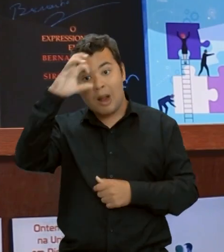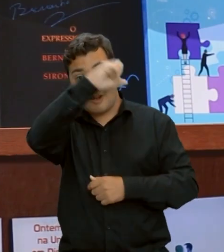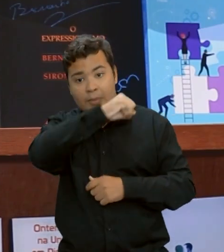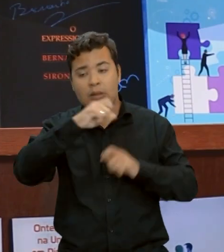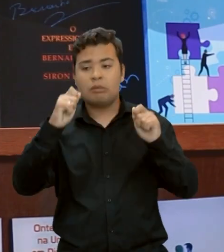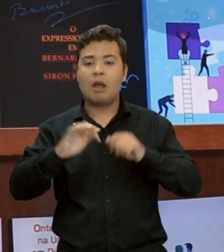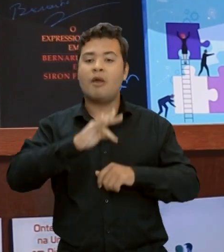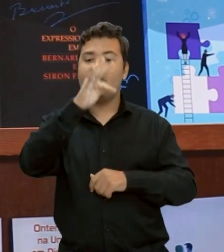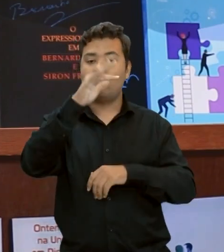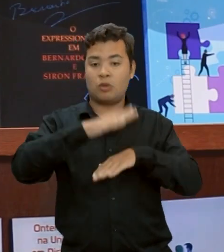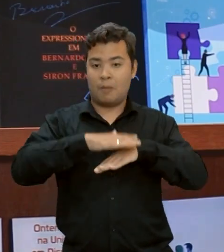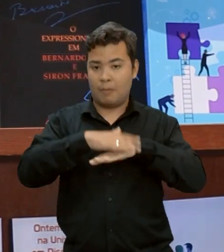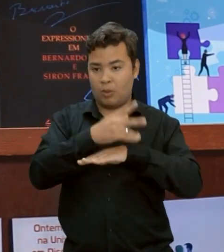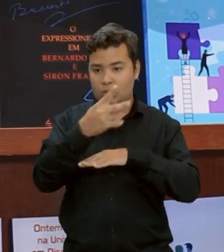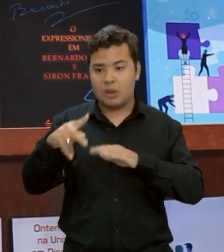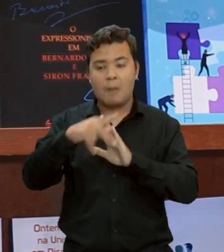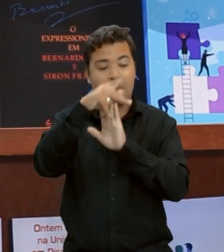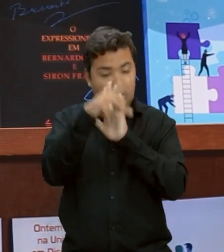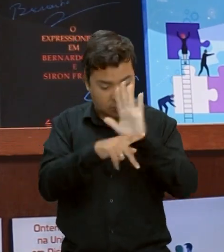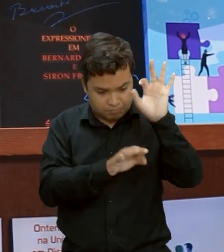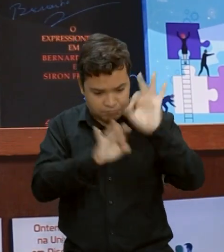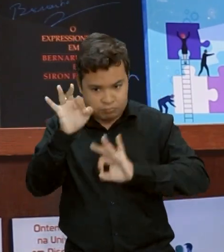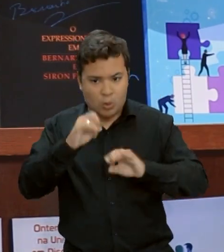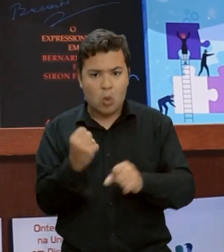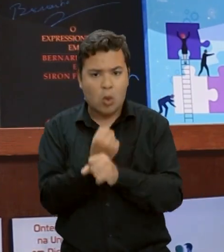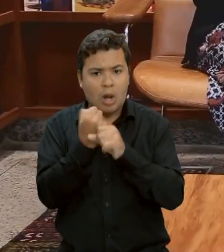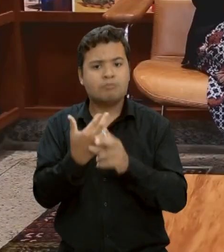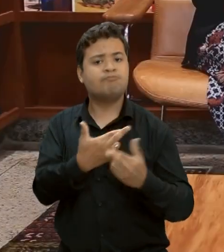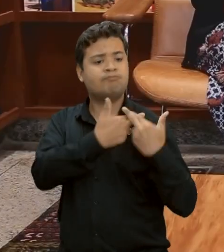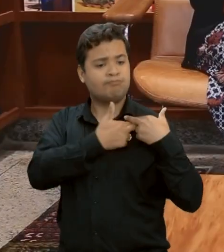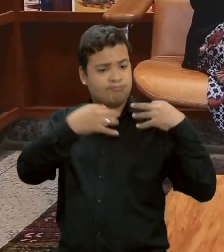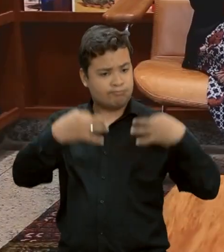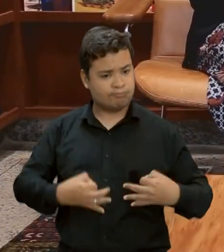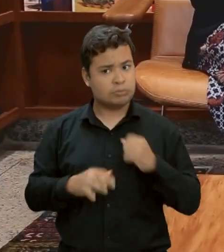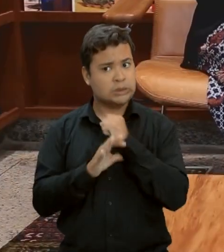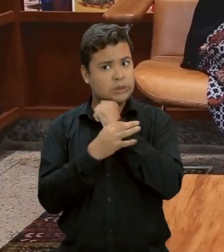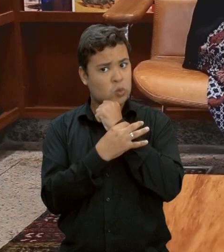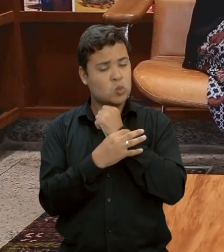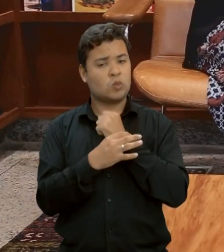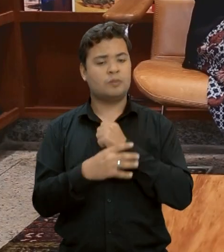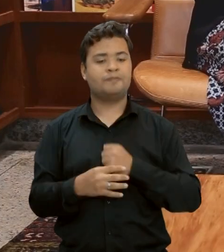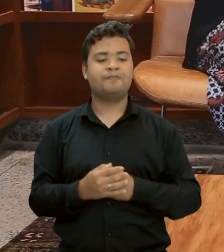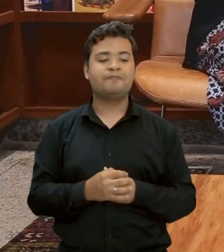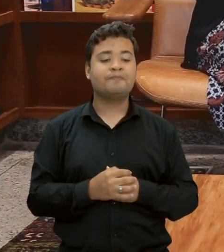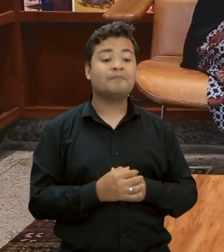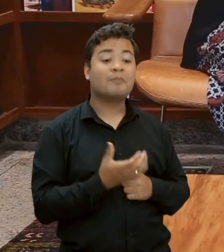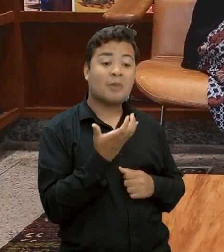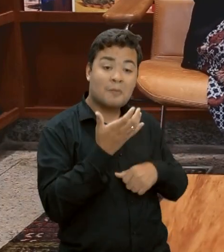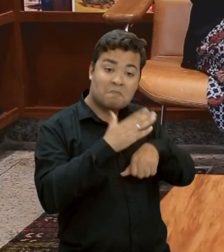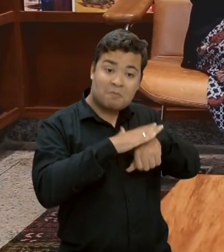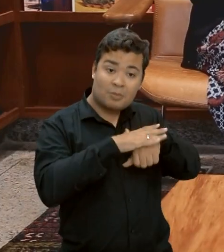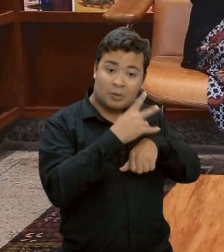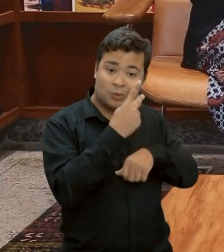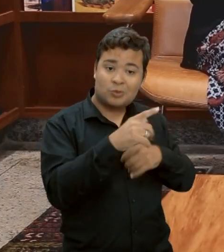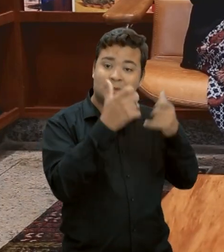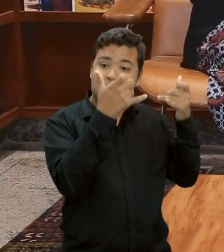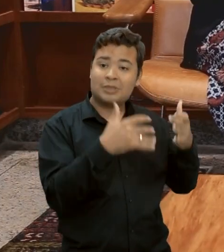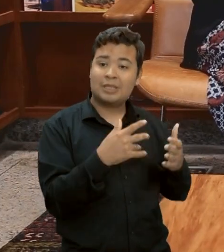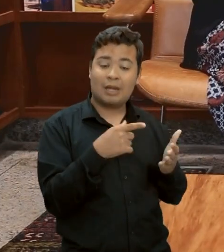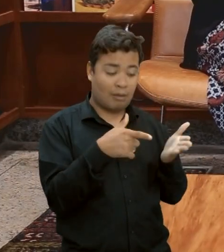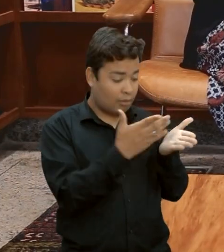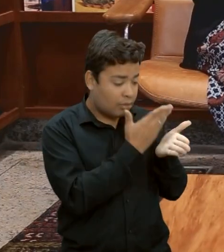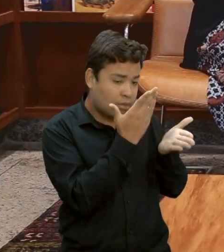para fazer os projetos com responsabilidade, com segurança e com todo o cuidado. E aí eu queria que você falasse um pouco mais, então, sobre esse livro,